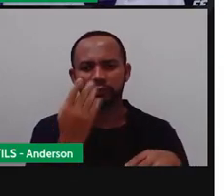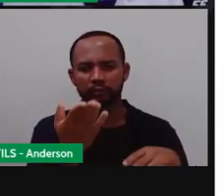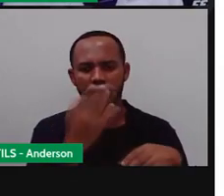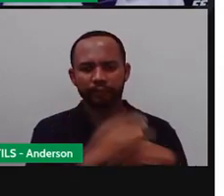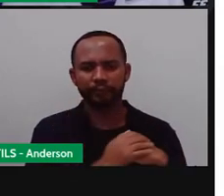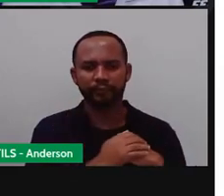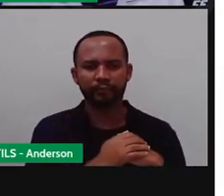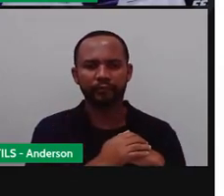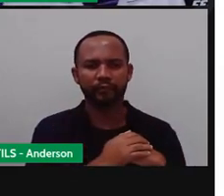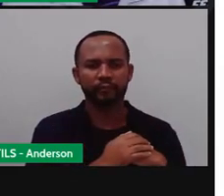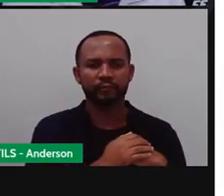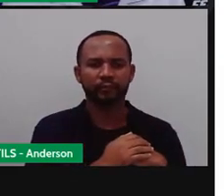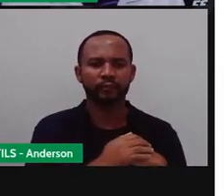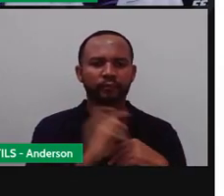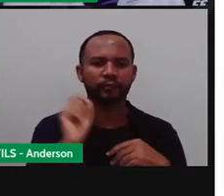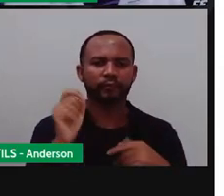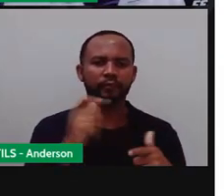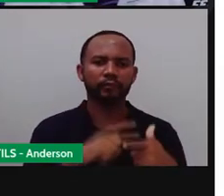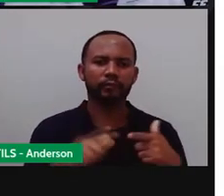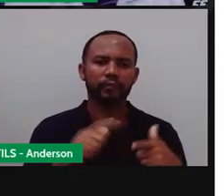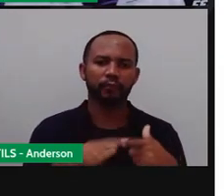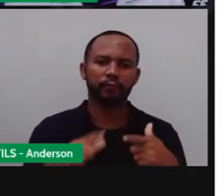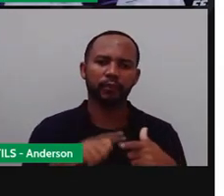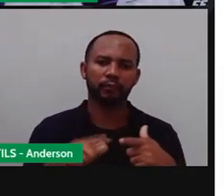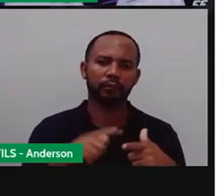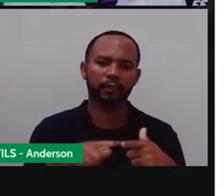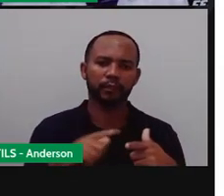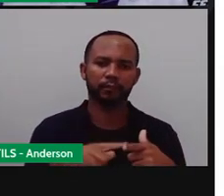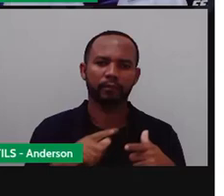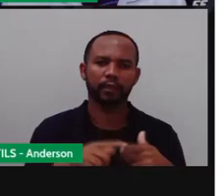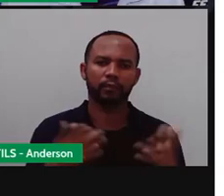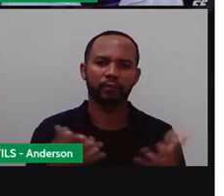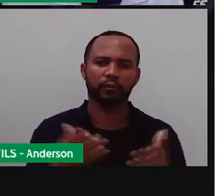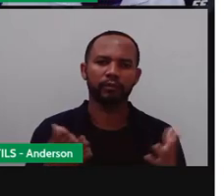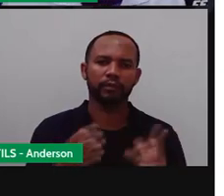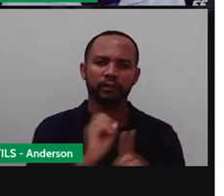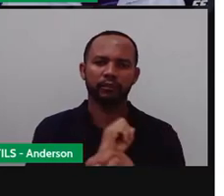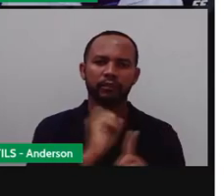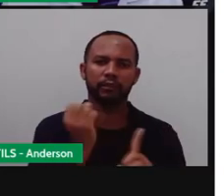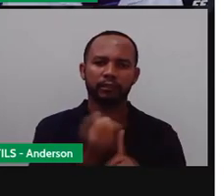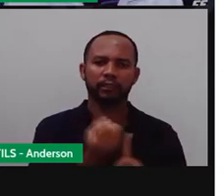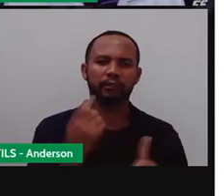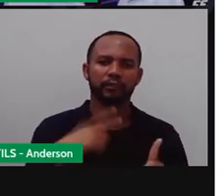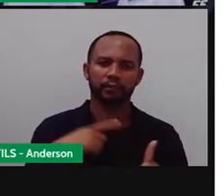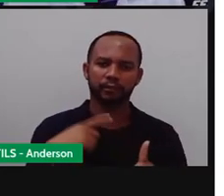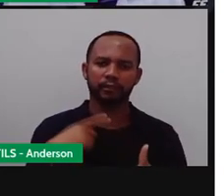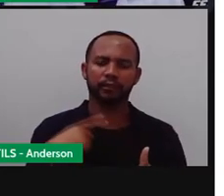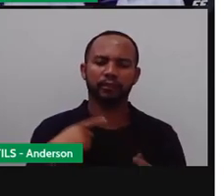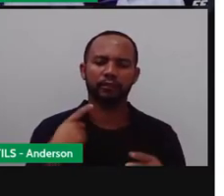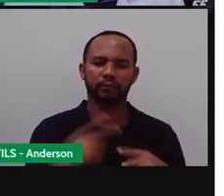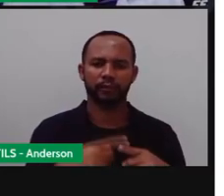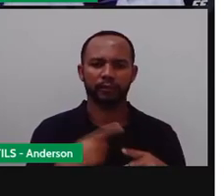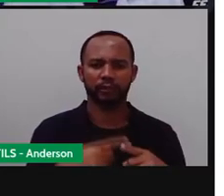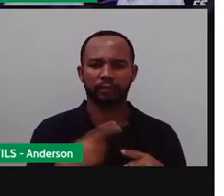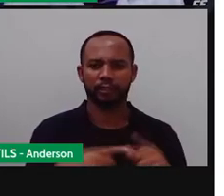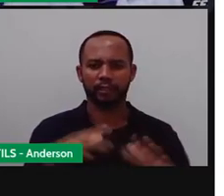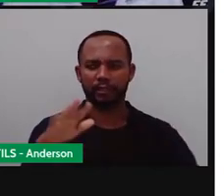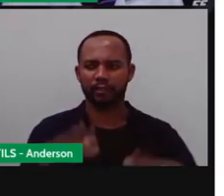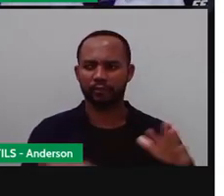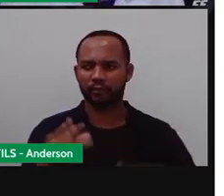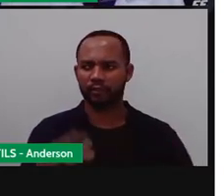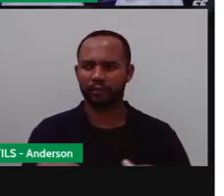isso? Pois é. O lixo é um grande problema na nossa sociedade. E é um problema por quê? Porque às vezes ele é